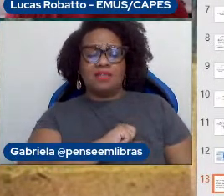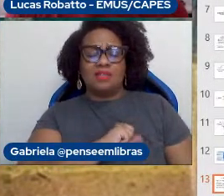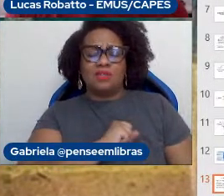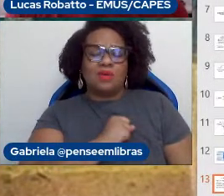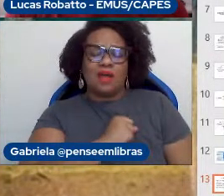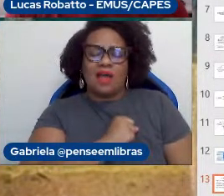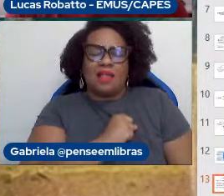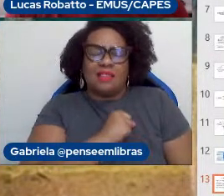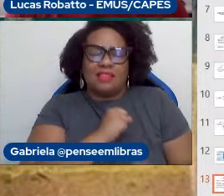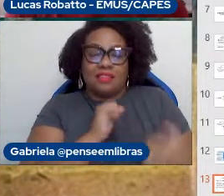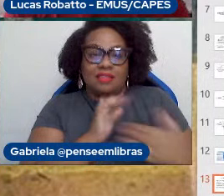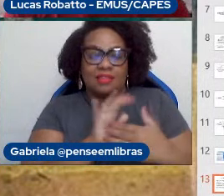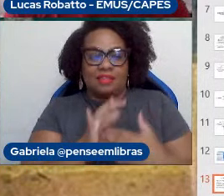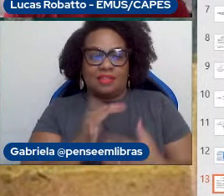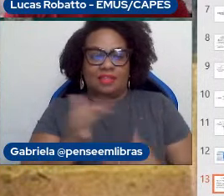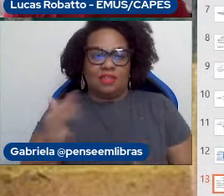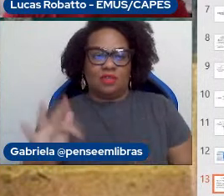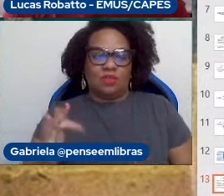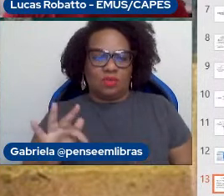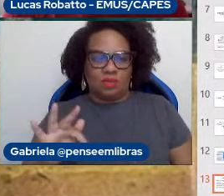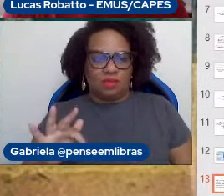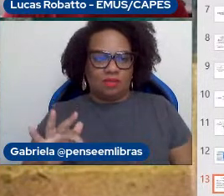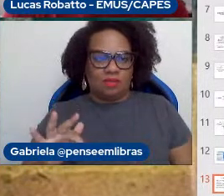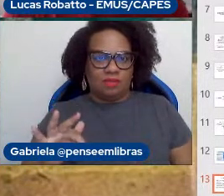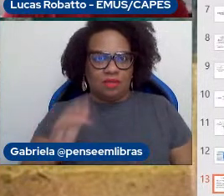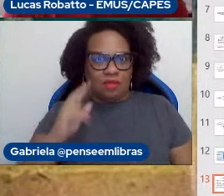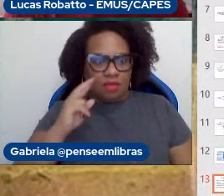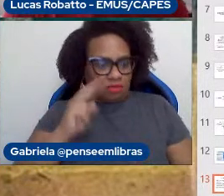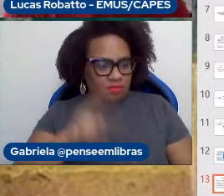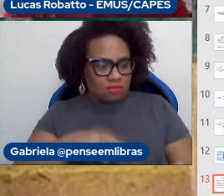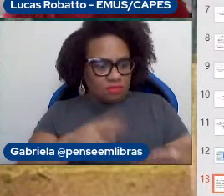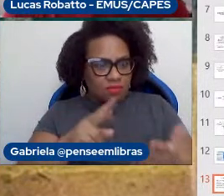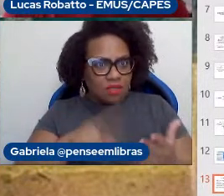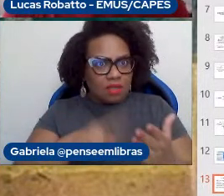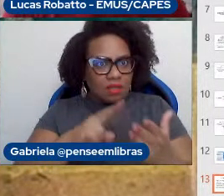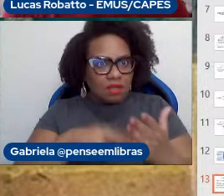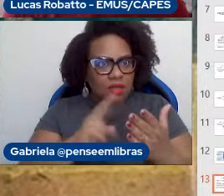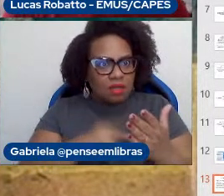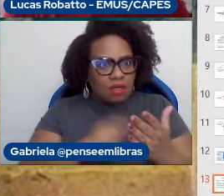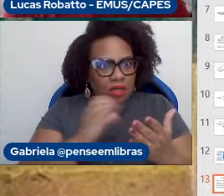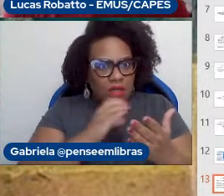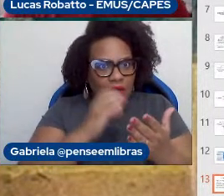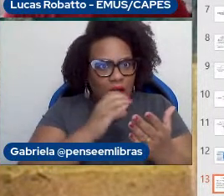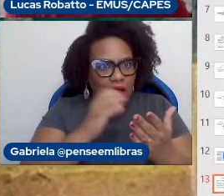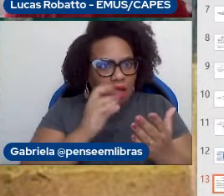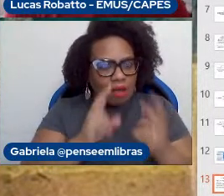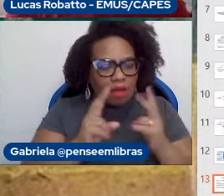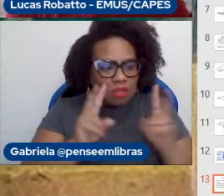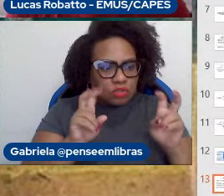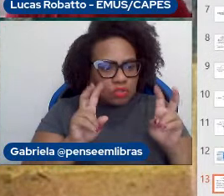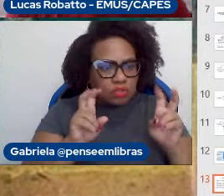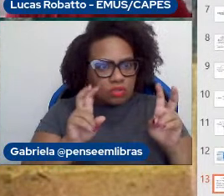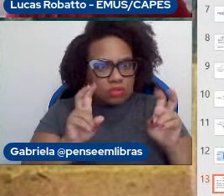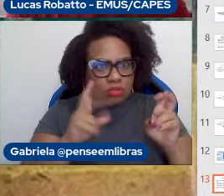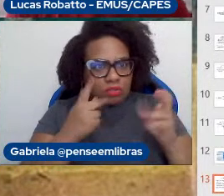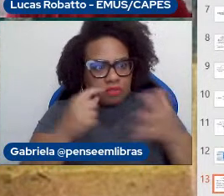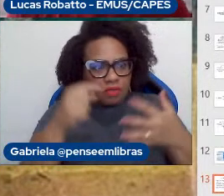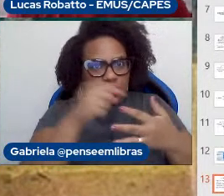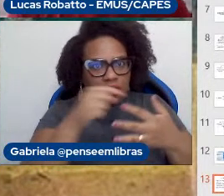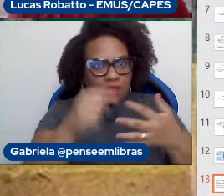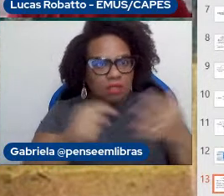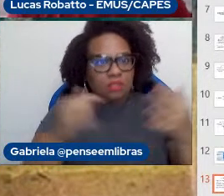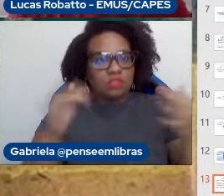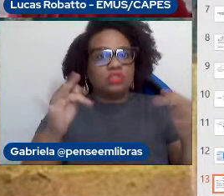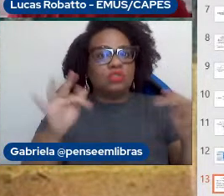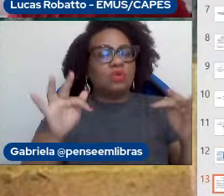E eu, quando vi esse título, procurei ler imediatamente, esperando que fosse falar sobre essas questões de corpo, mas são as questões